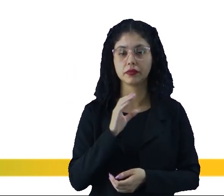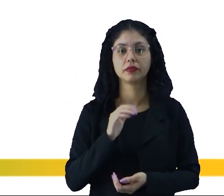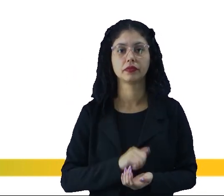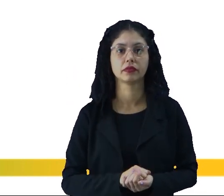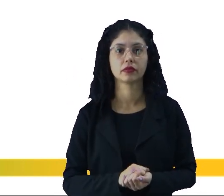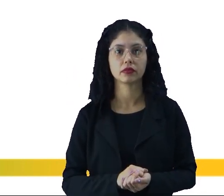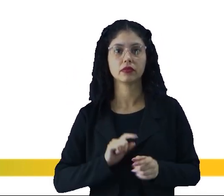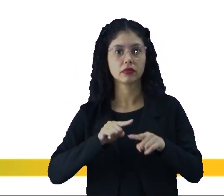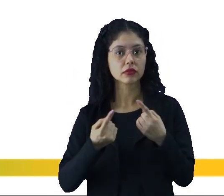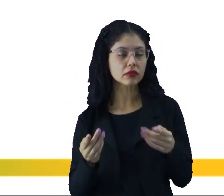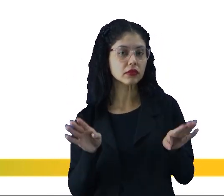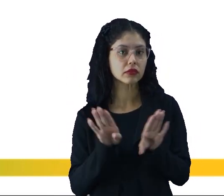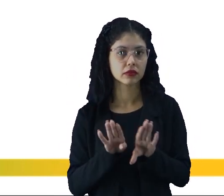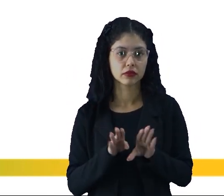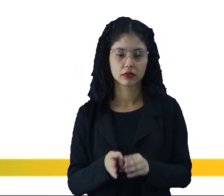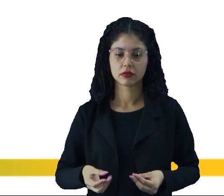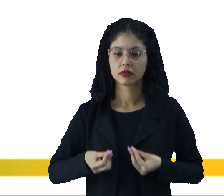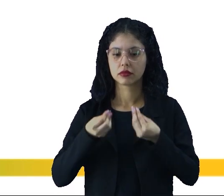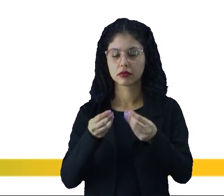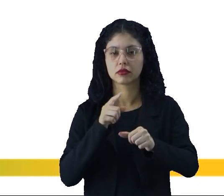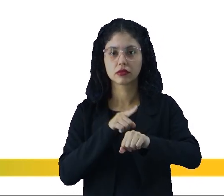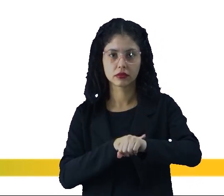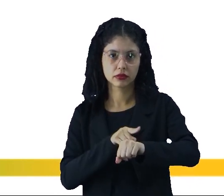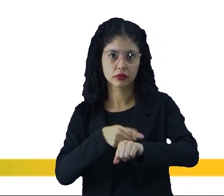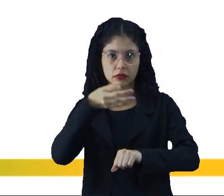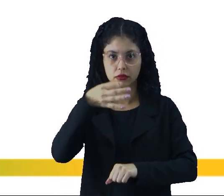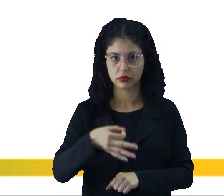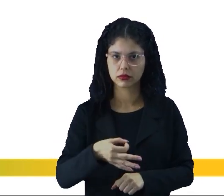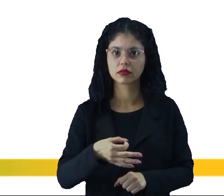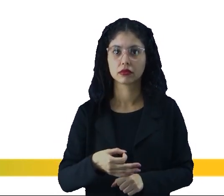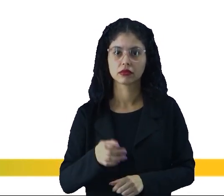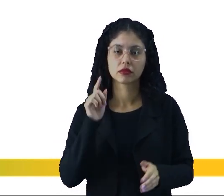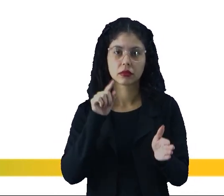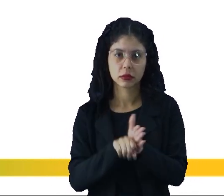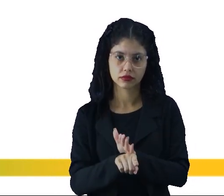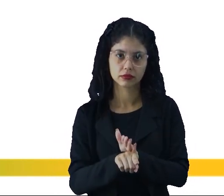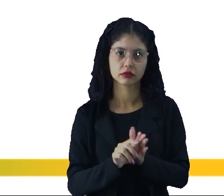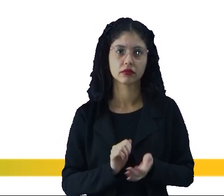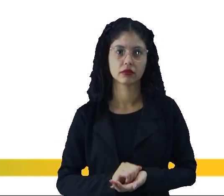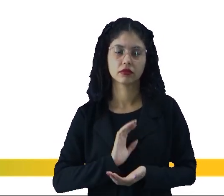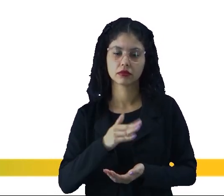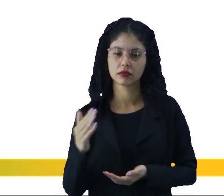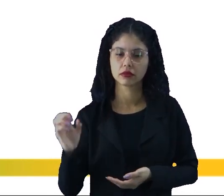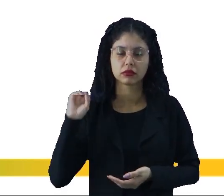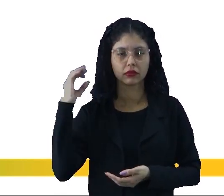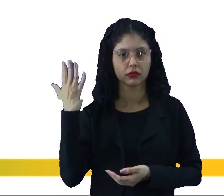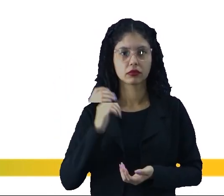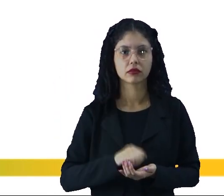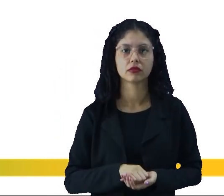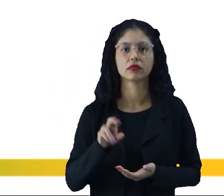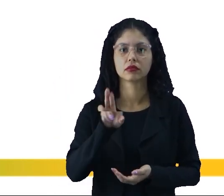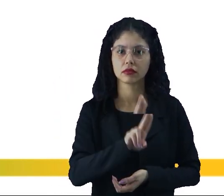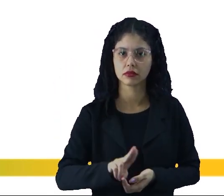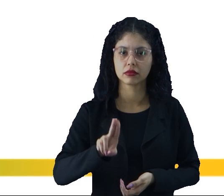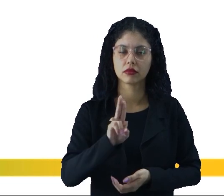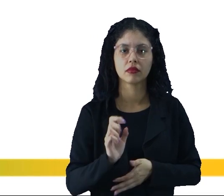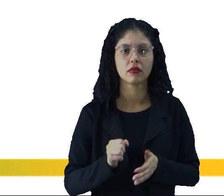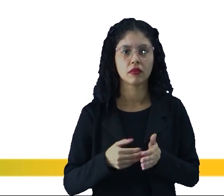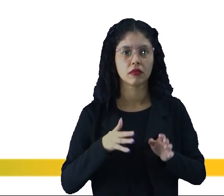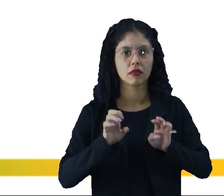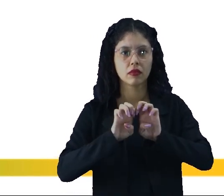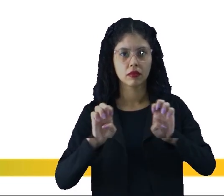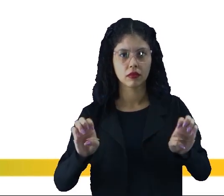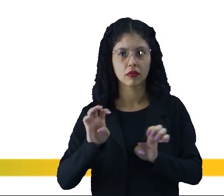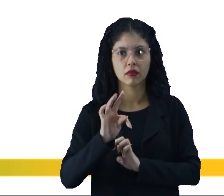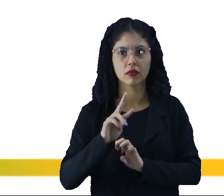aceleração, mas ele não dá o tempo para nós na questão. Quando isso acontecer, a gente usa muito